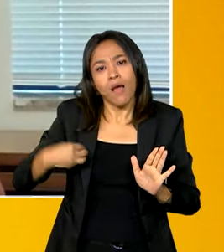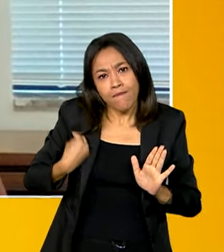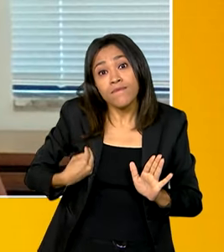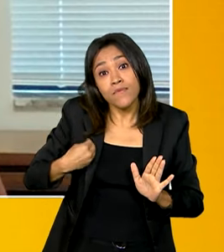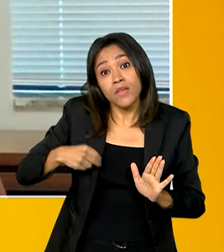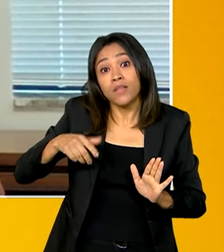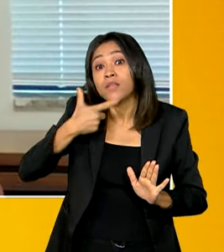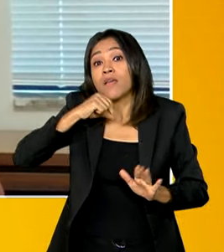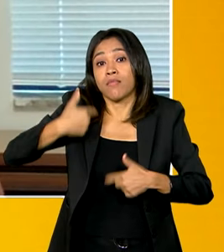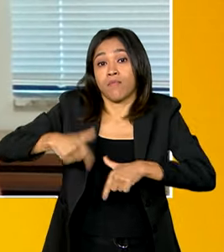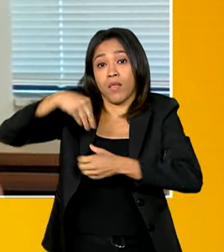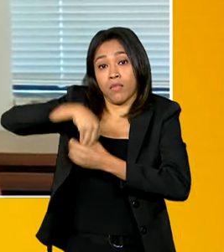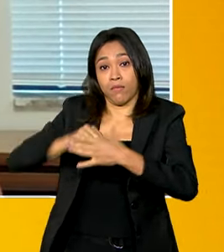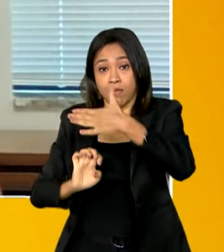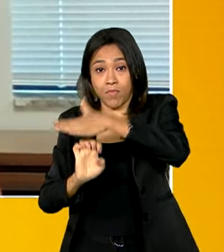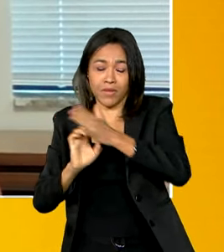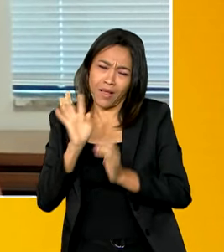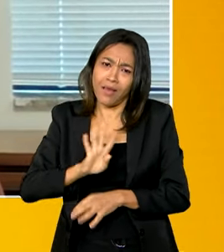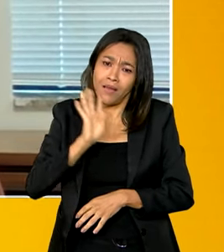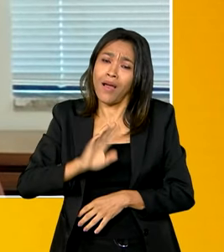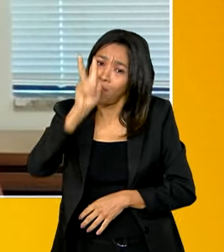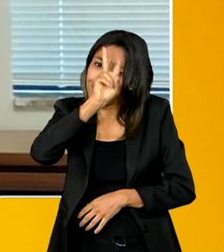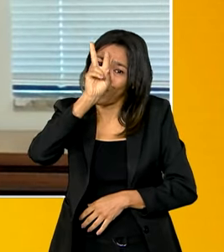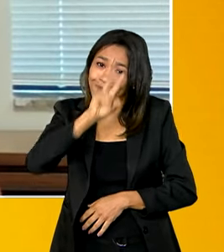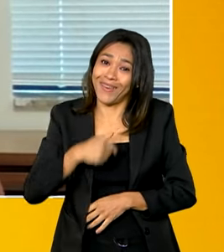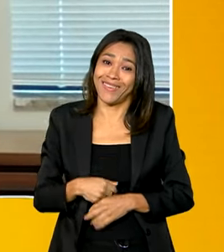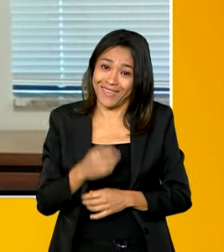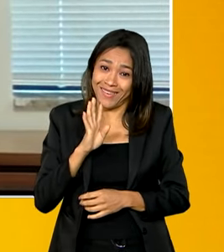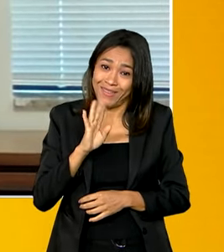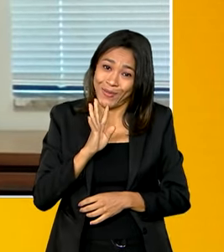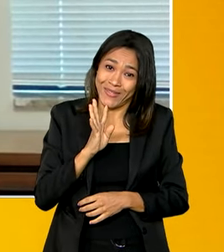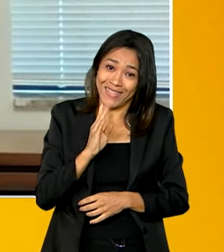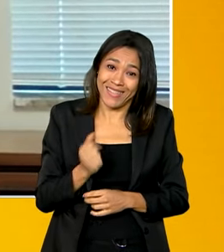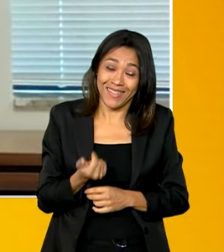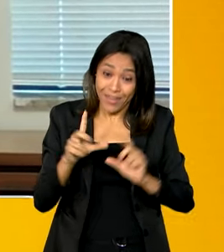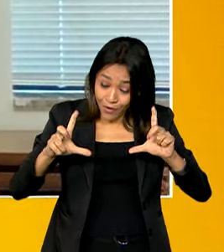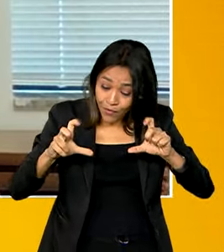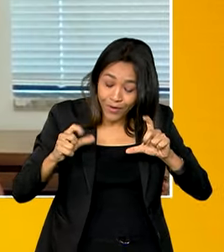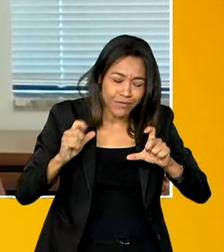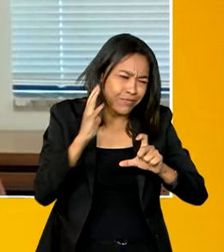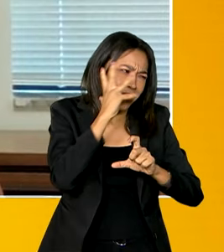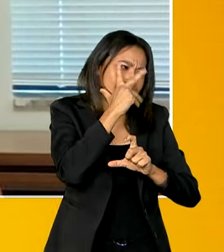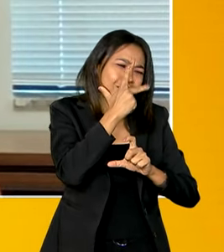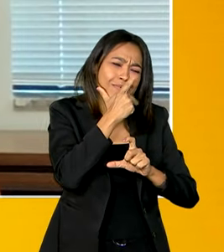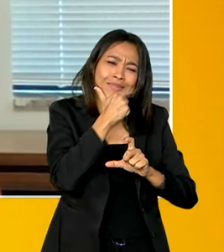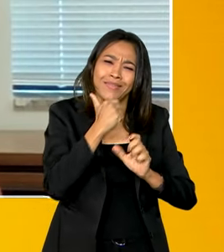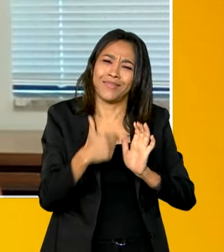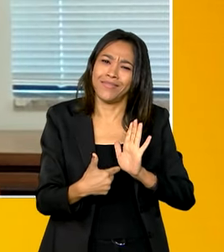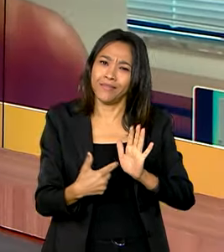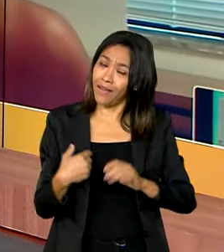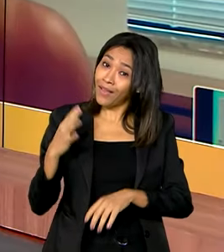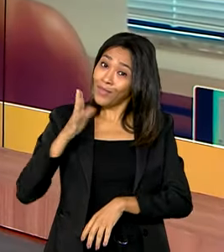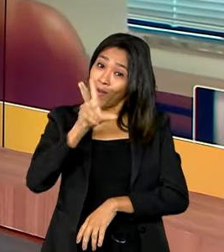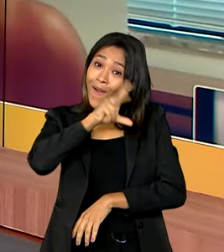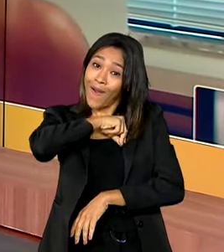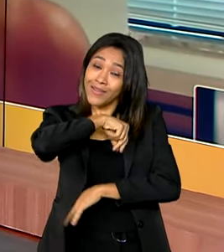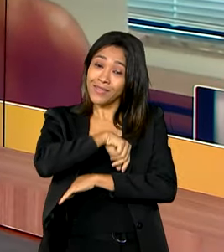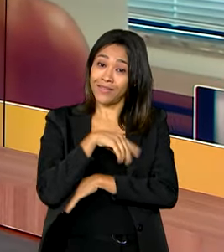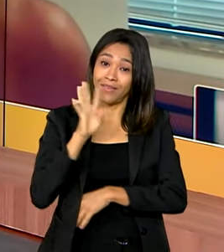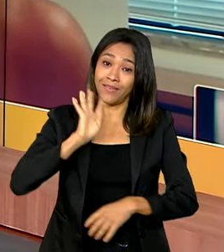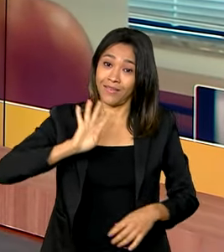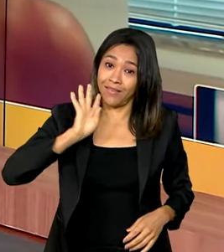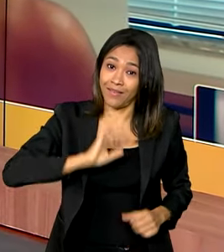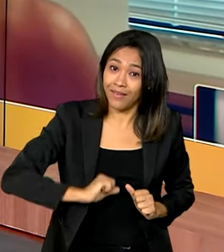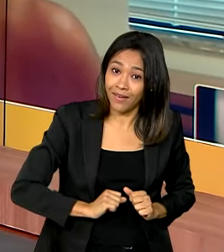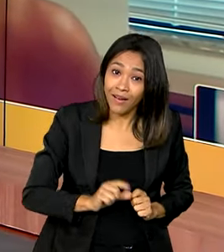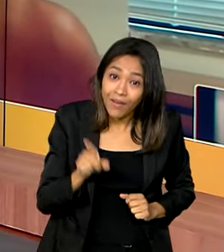história. É uma história bem bacana de se contar. E vendo em fotos vai ficar mais linda ainda. Legal, então, funcionário